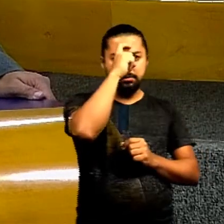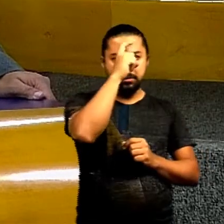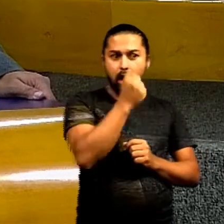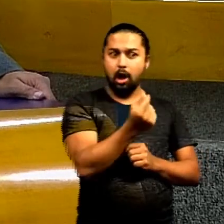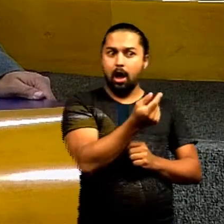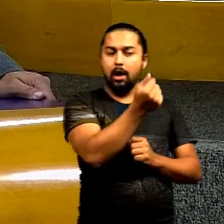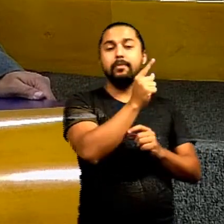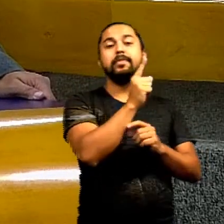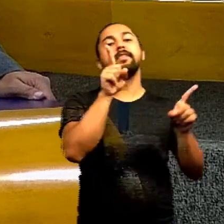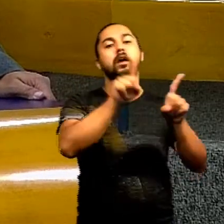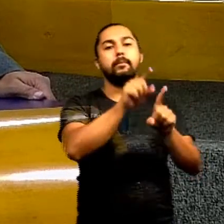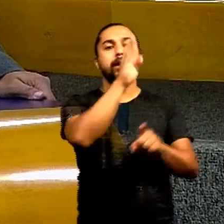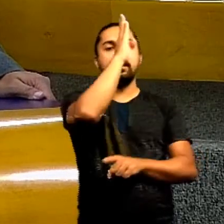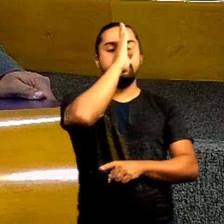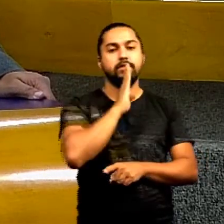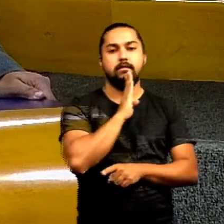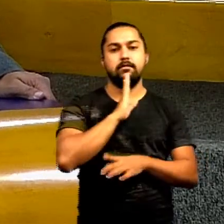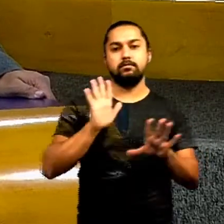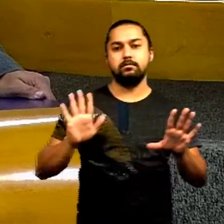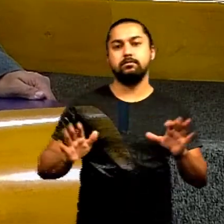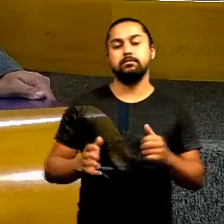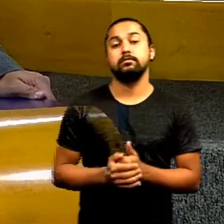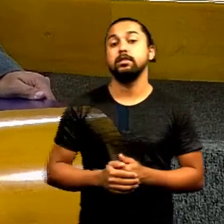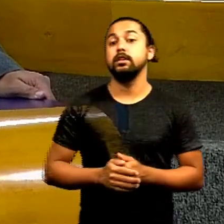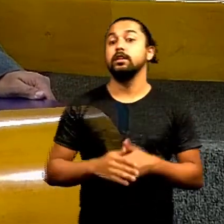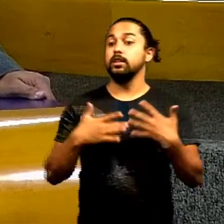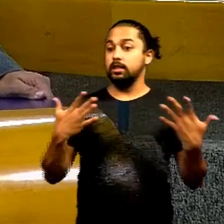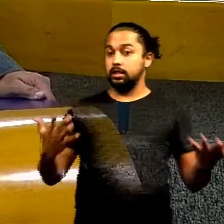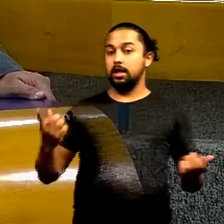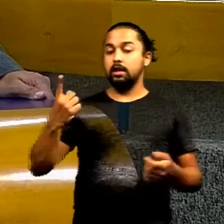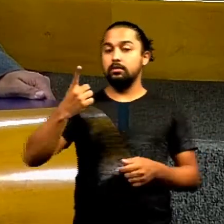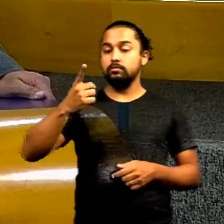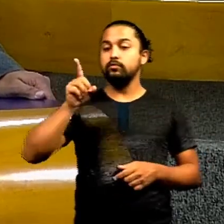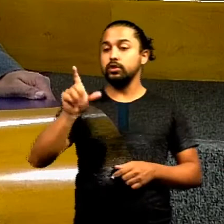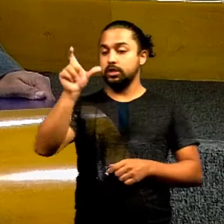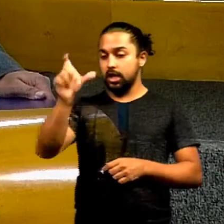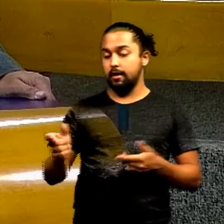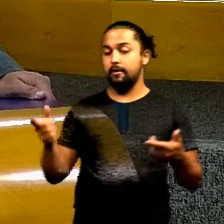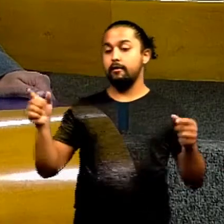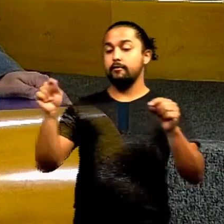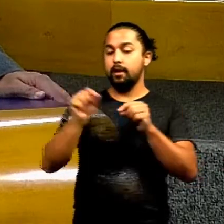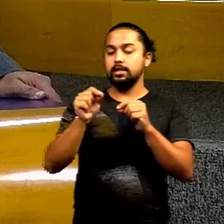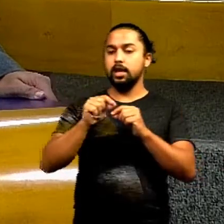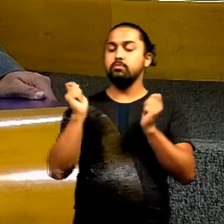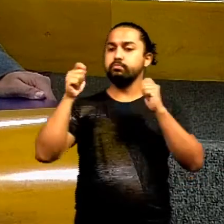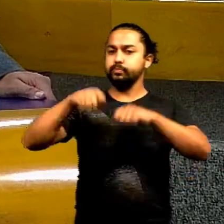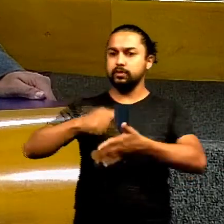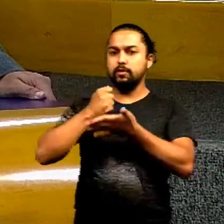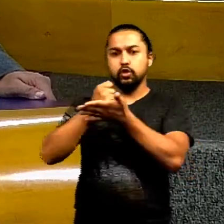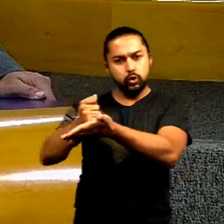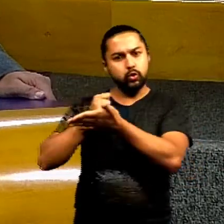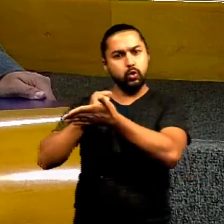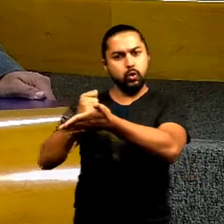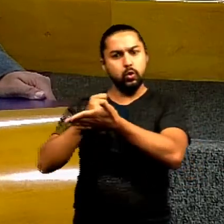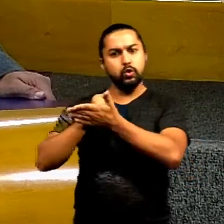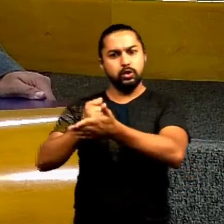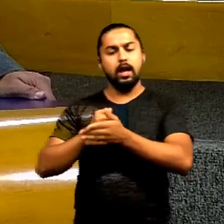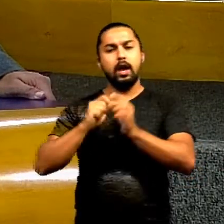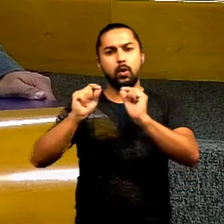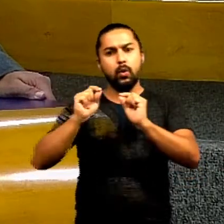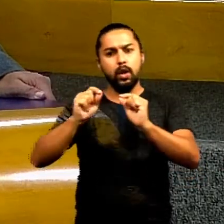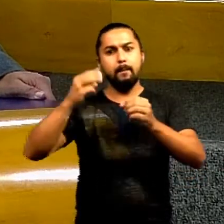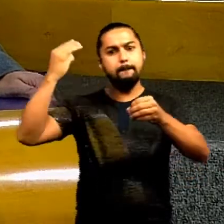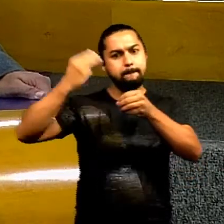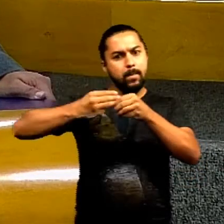altos também é de graça então o Vossa Excelência está fazendo e tem certeza o que eu puder fazer para ajudar para que a